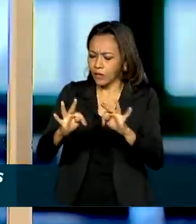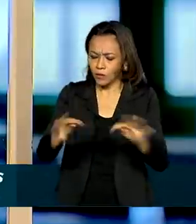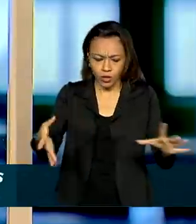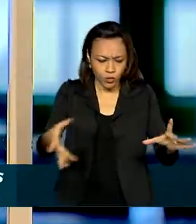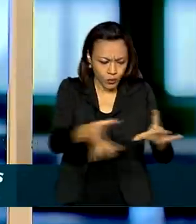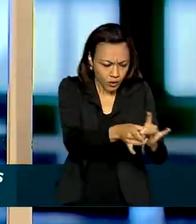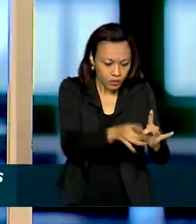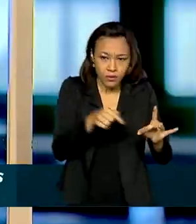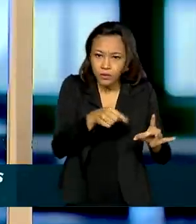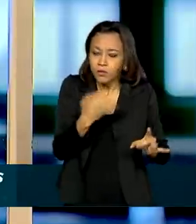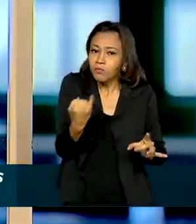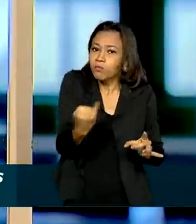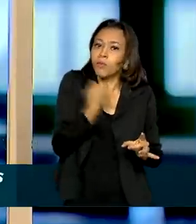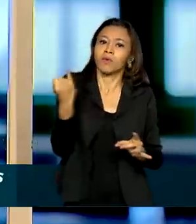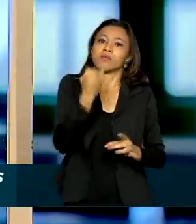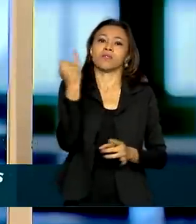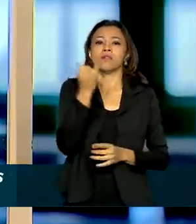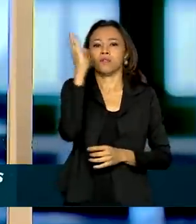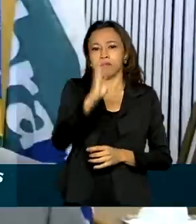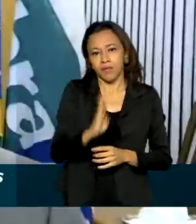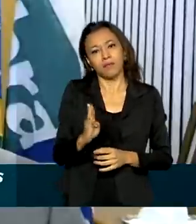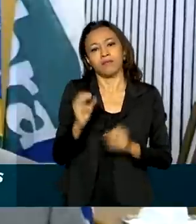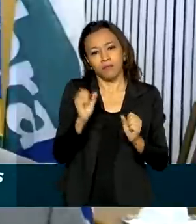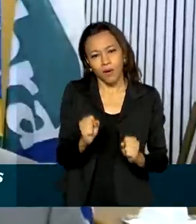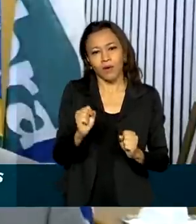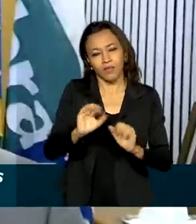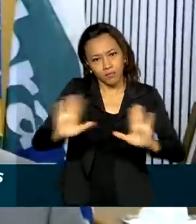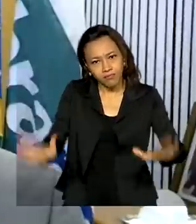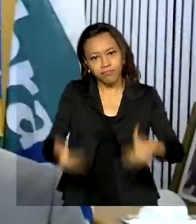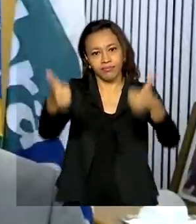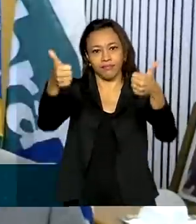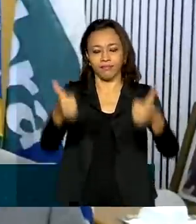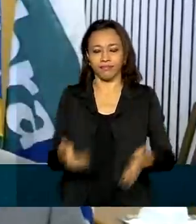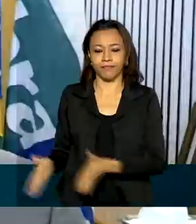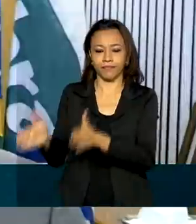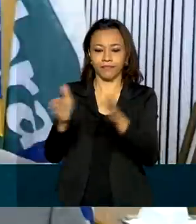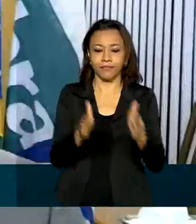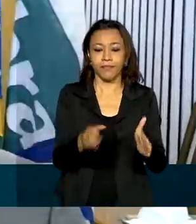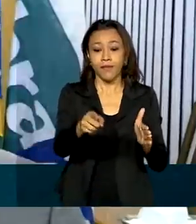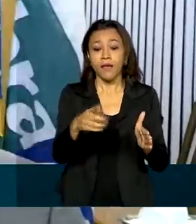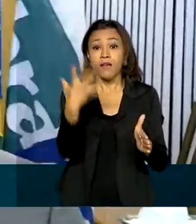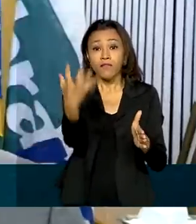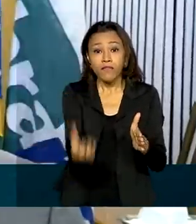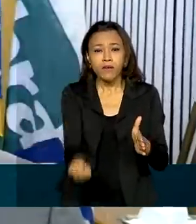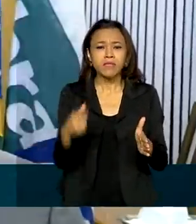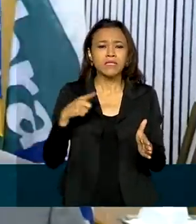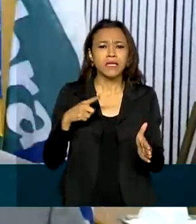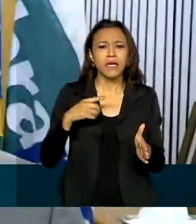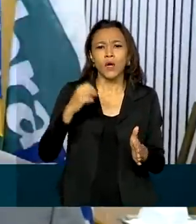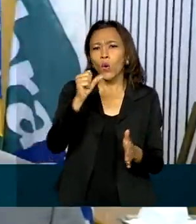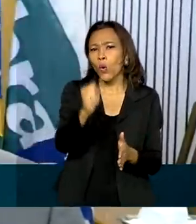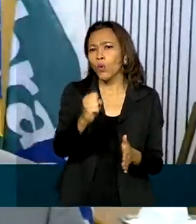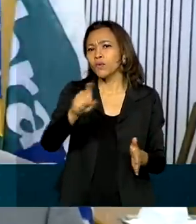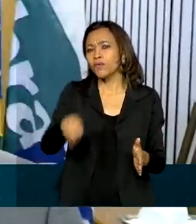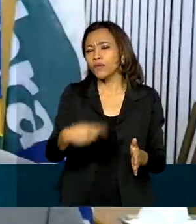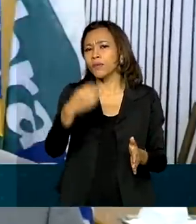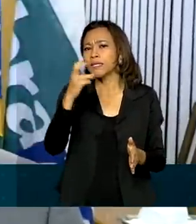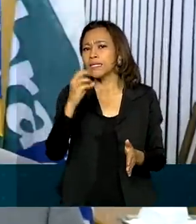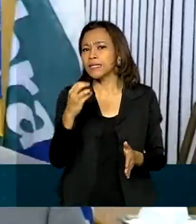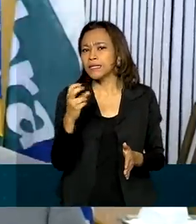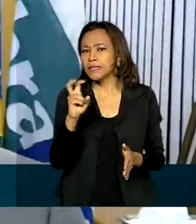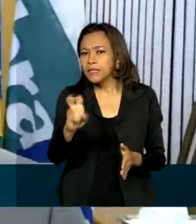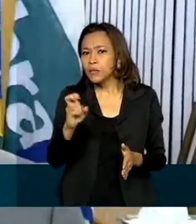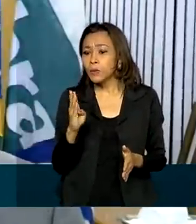fundamentais para que o Brasil possa contribuir. Nós vamos ter aí uma população de algo em torno de 8,5 bilhões de